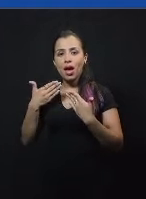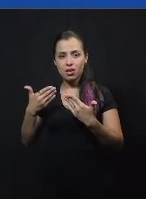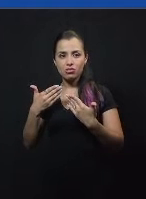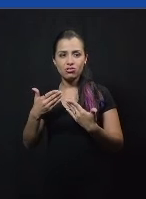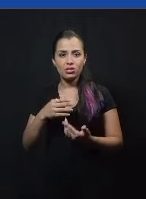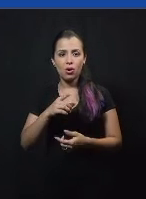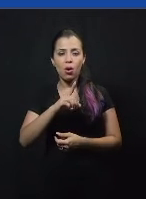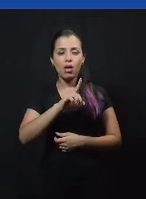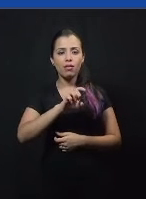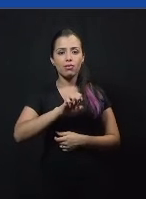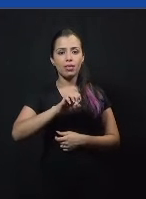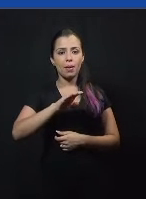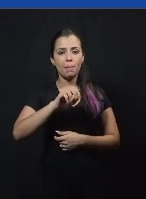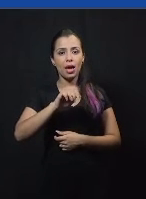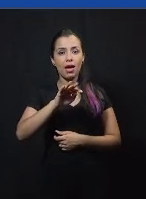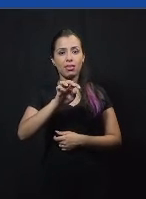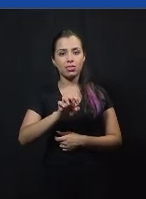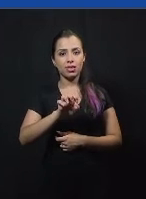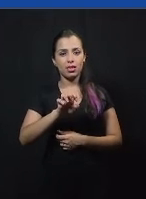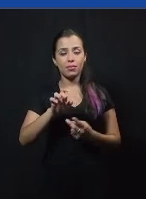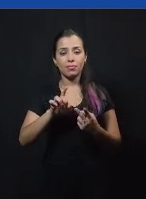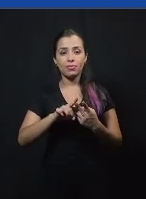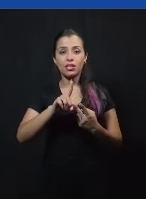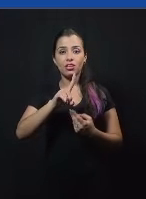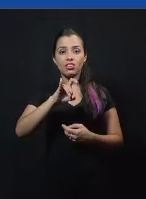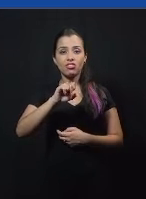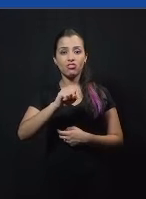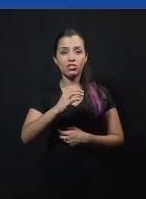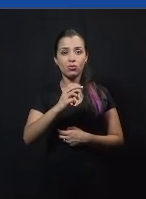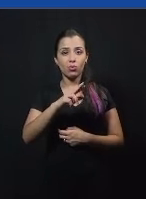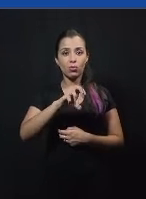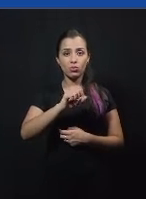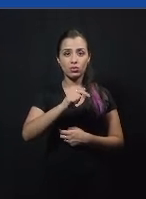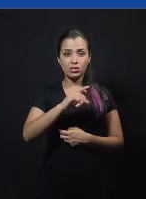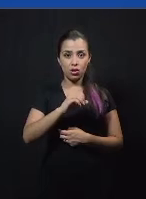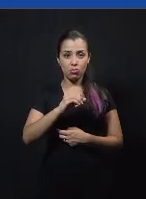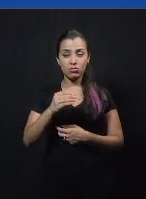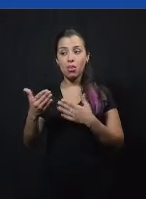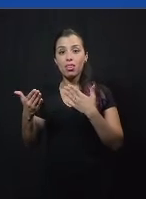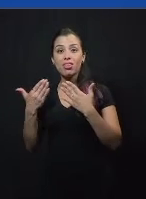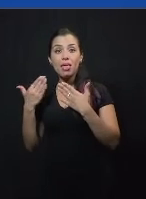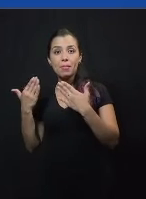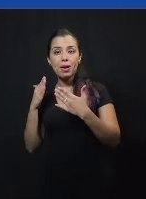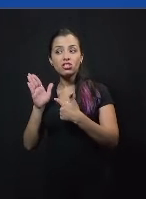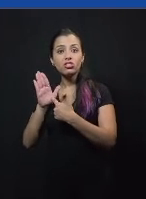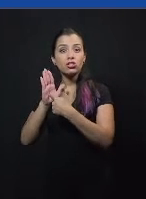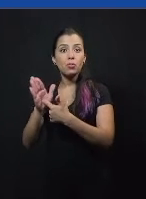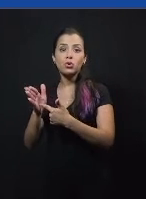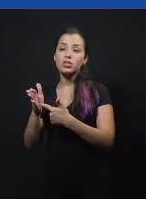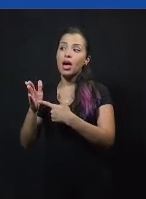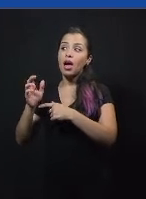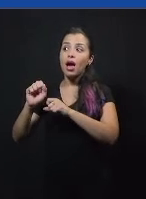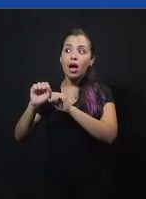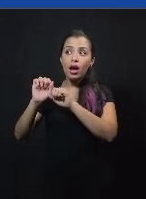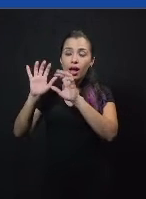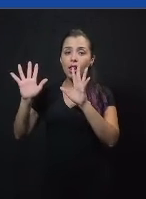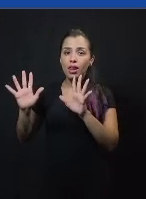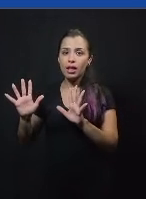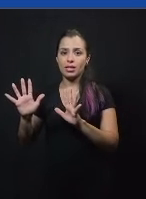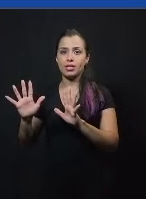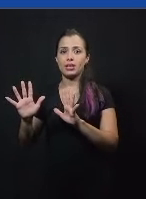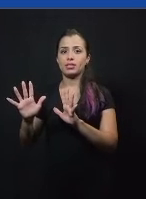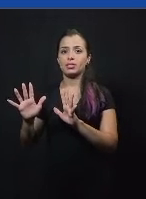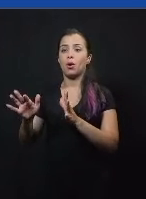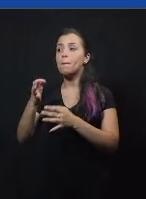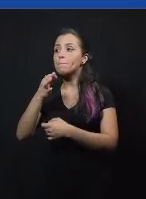discussão. E, na verdade, a motivação do debate é apresentar argumentos de forma clara sobre um posicionamento em relação